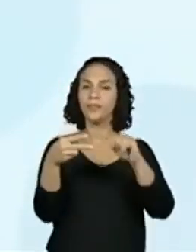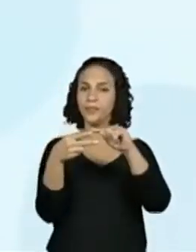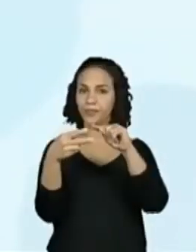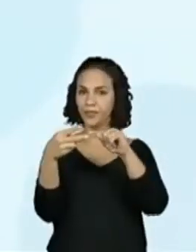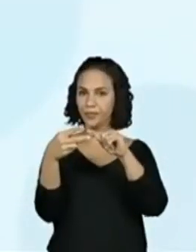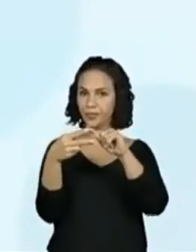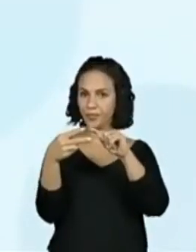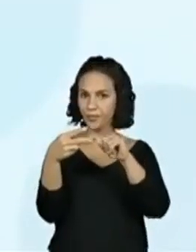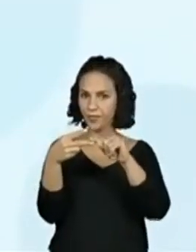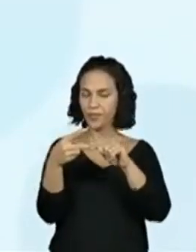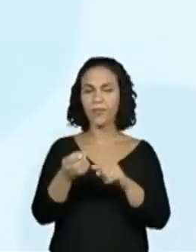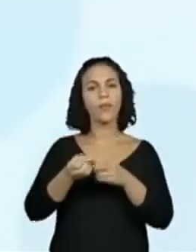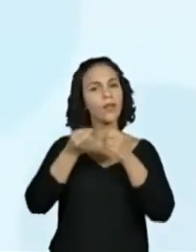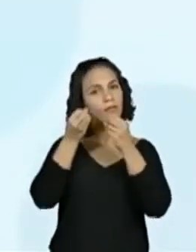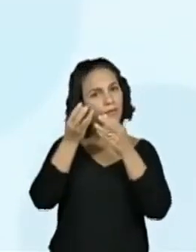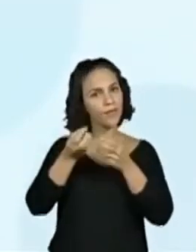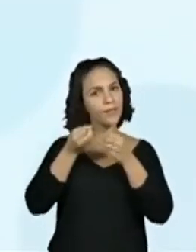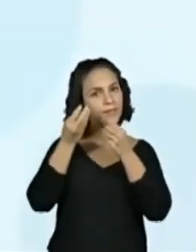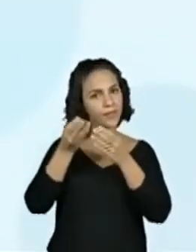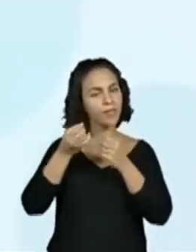nós tiramos. É daí que vem a nossa reflexão.